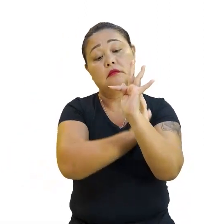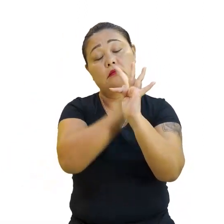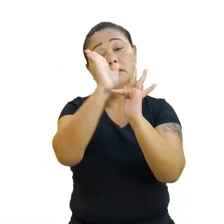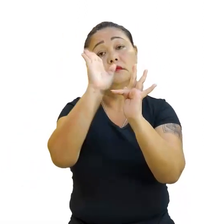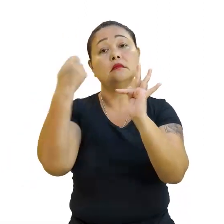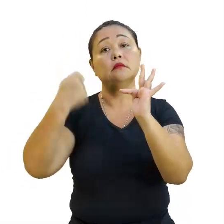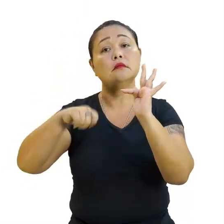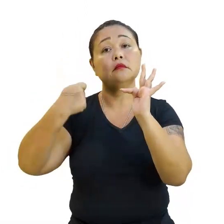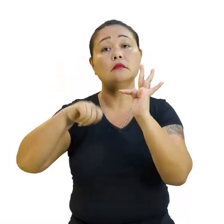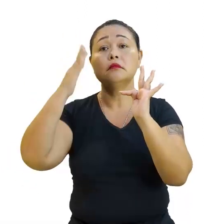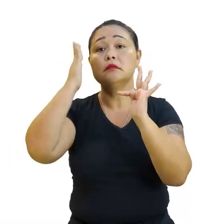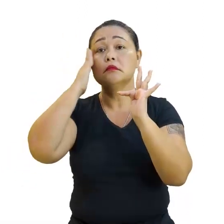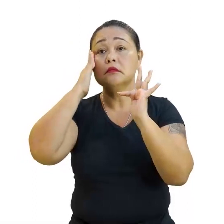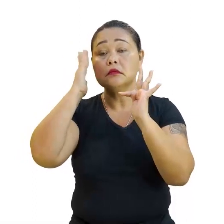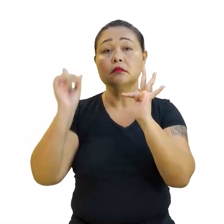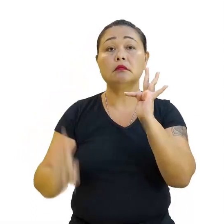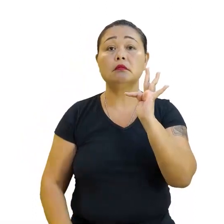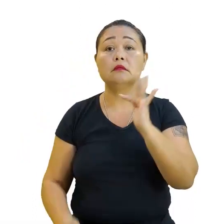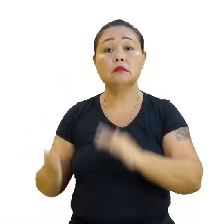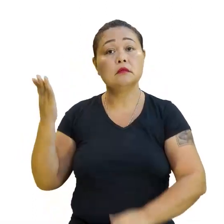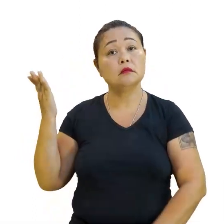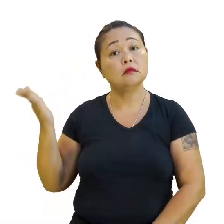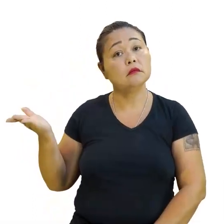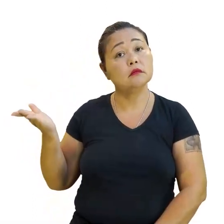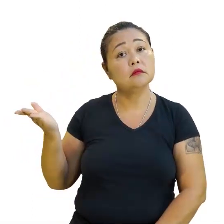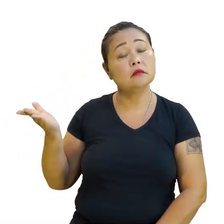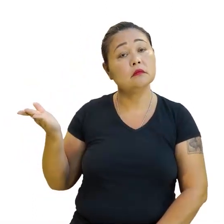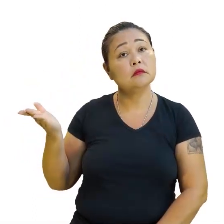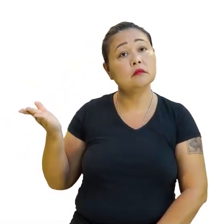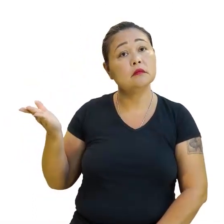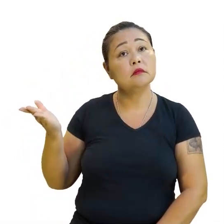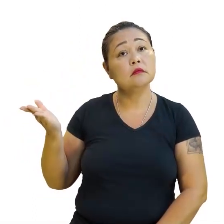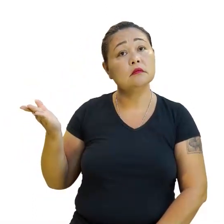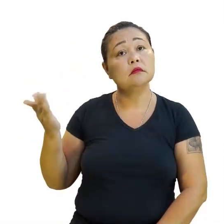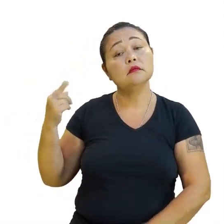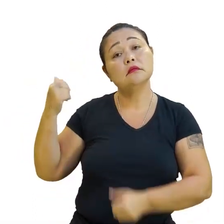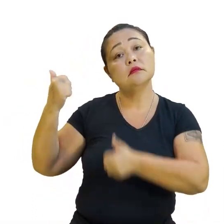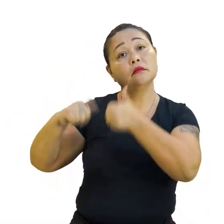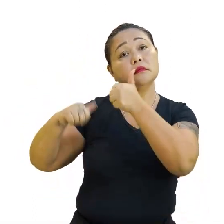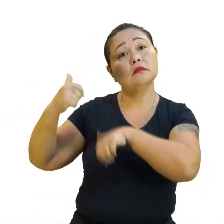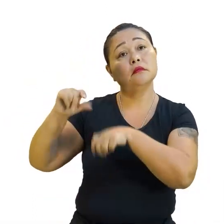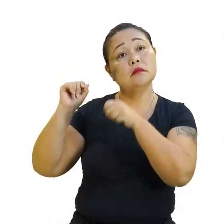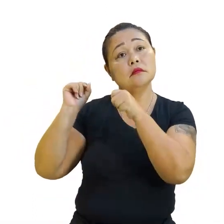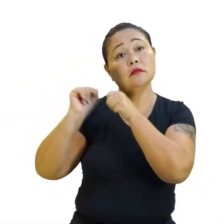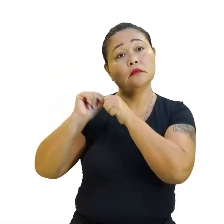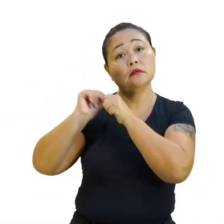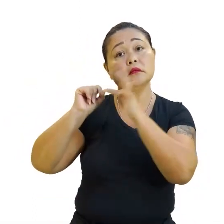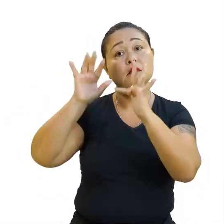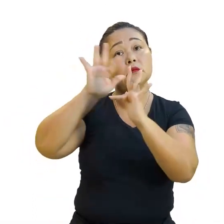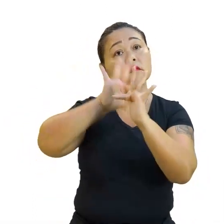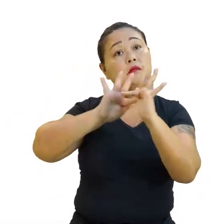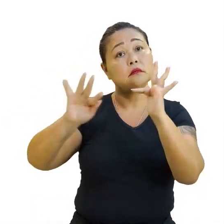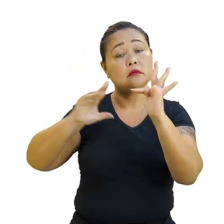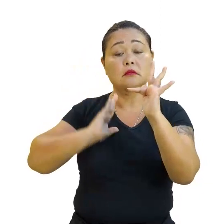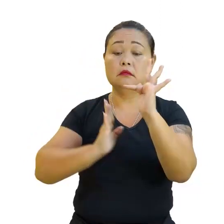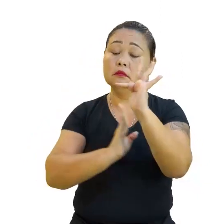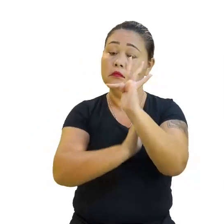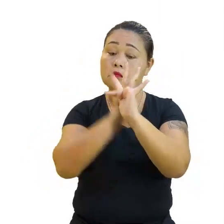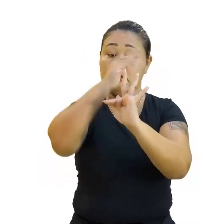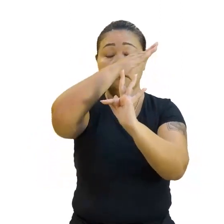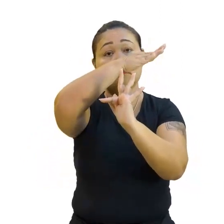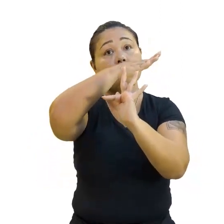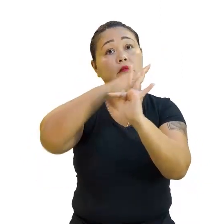precisar disso. Quer ver? Olha lá. De acordo... De acordo com a análise feita sobre as funções crescentes e